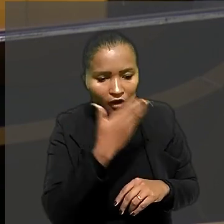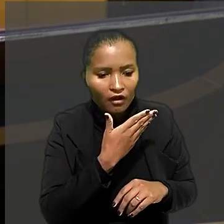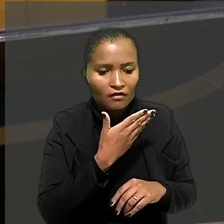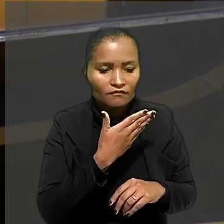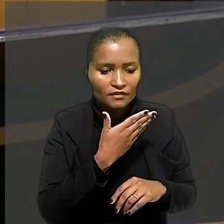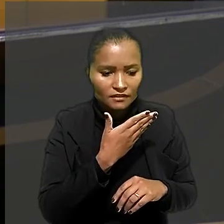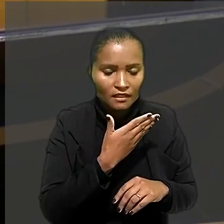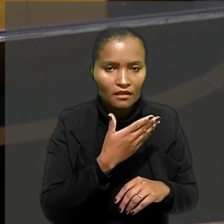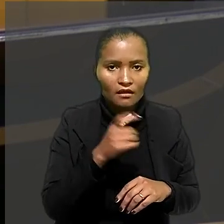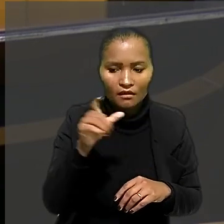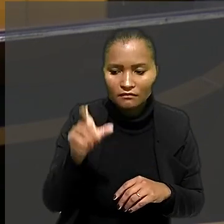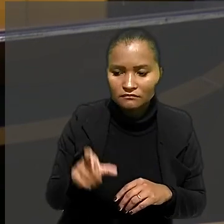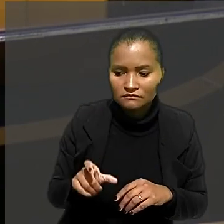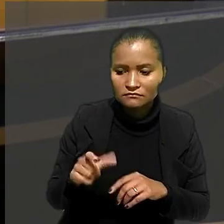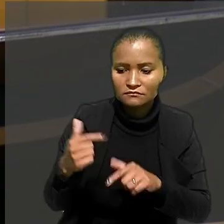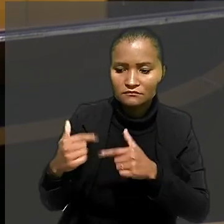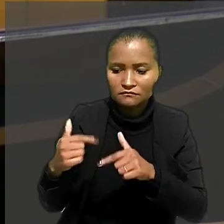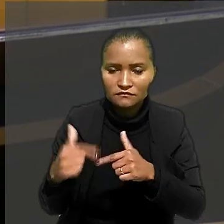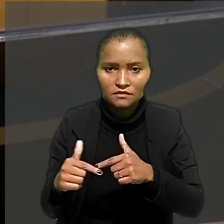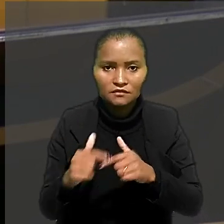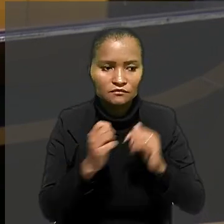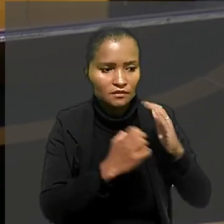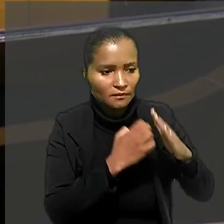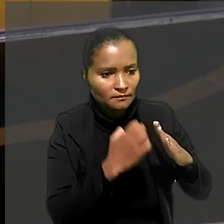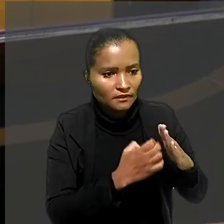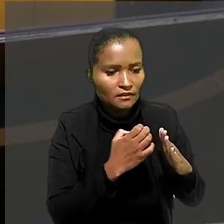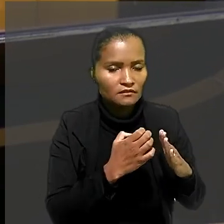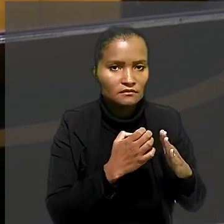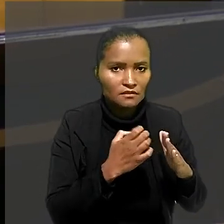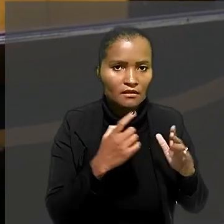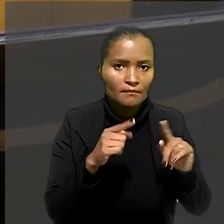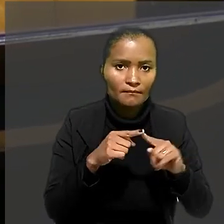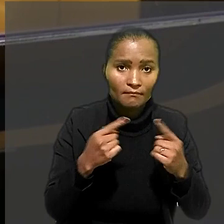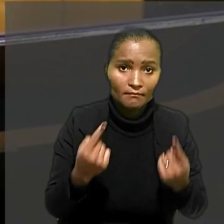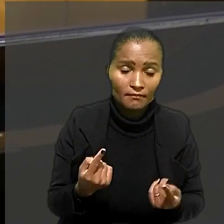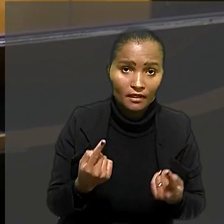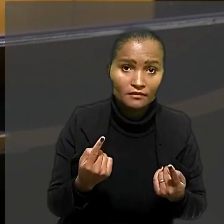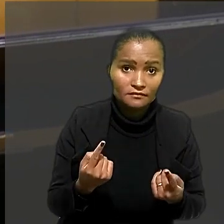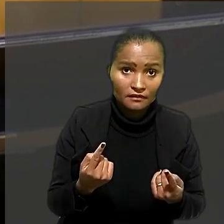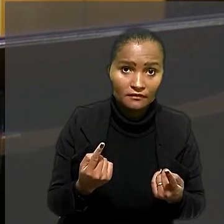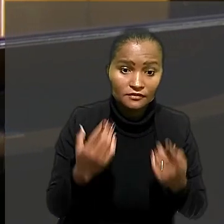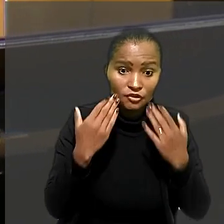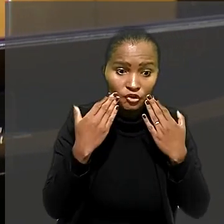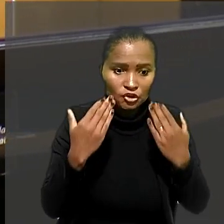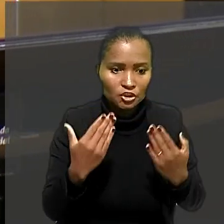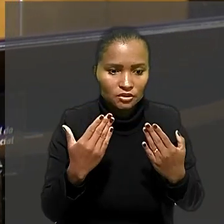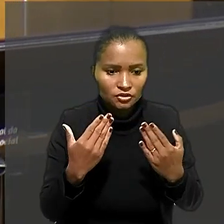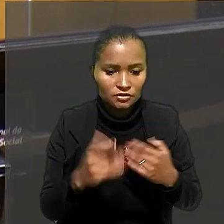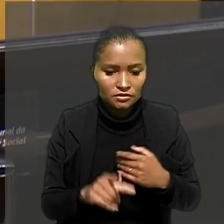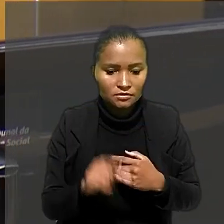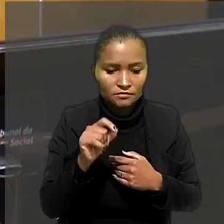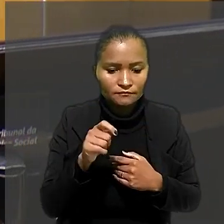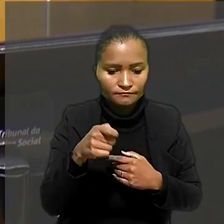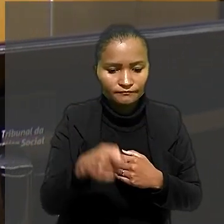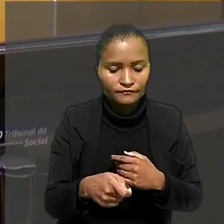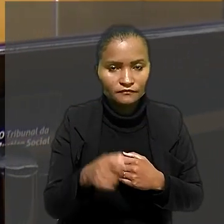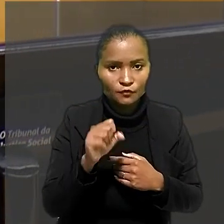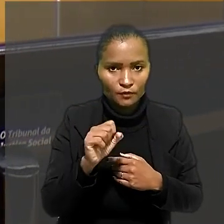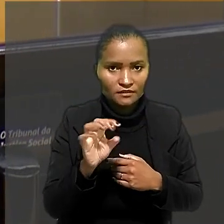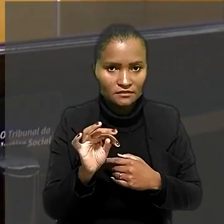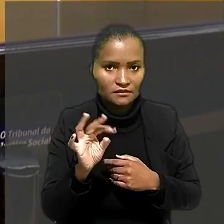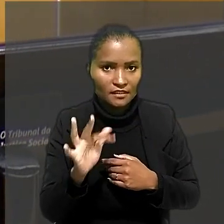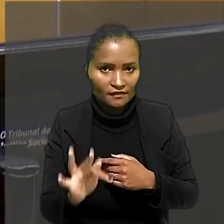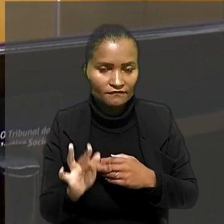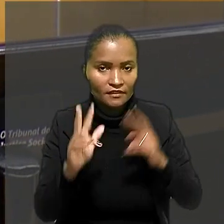o prestador e o tomador de serviço. Mas, diante da decisão do